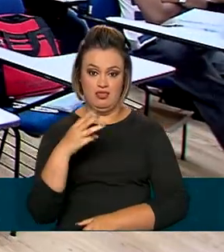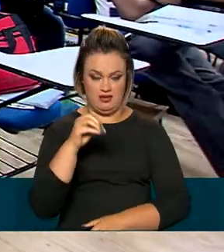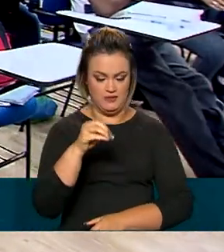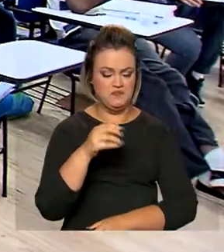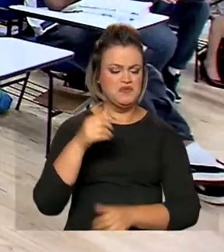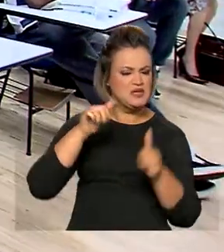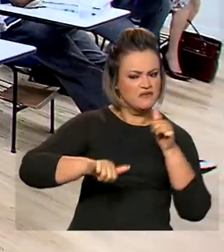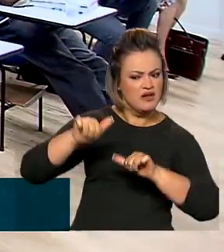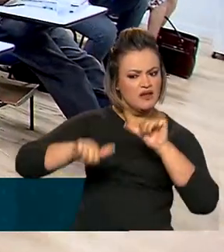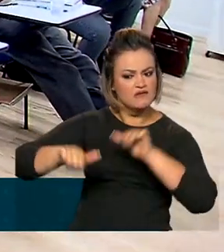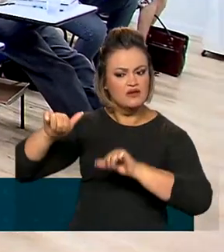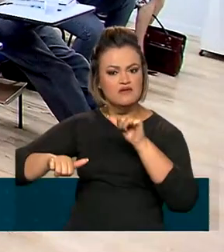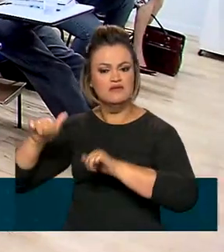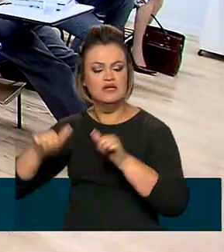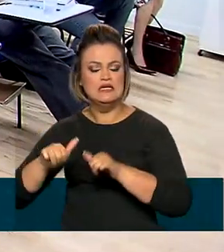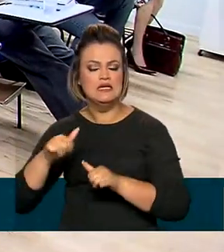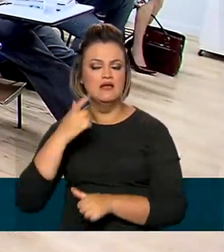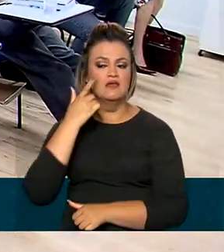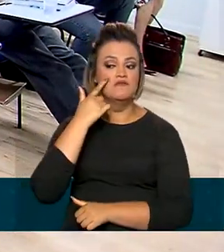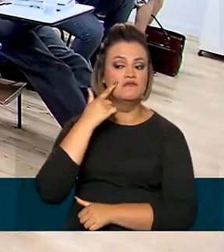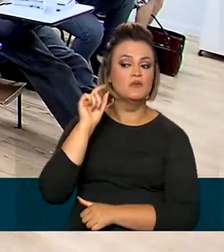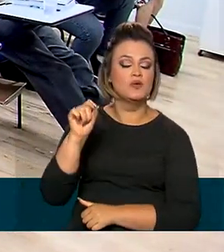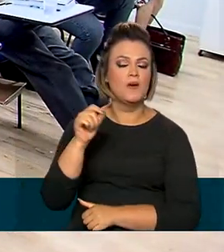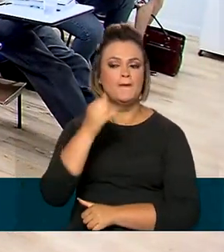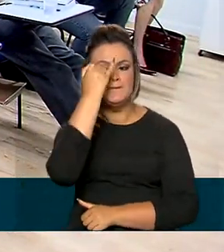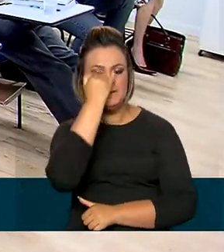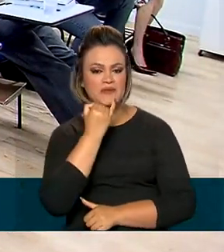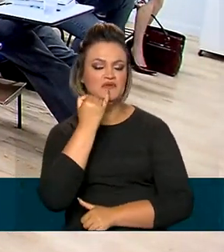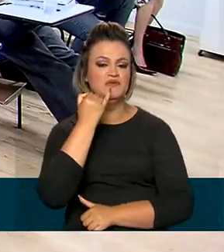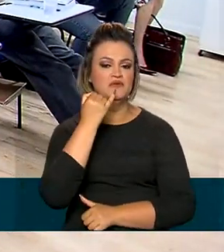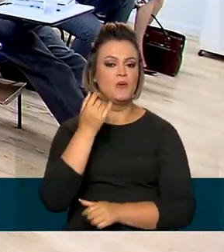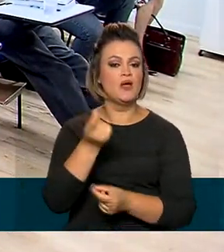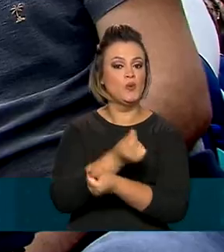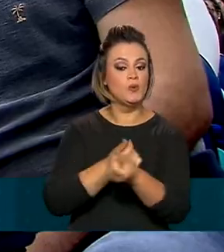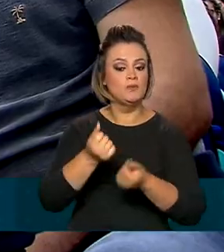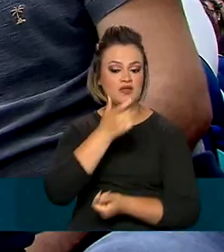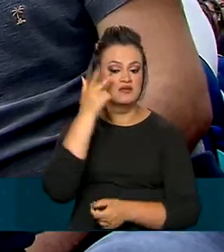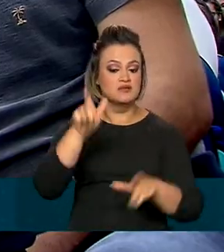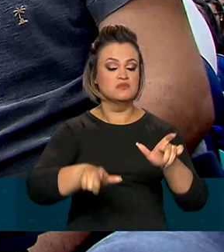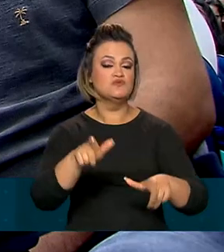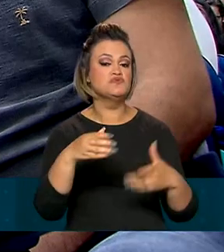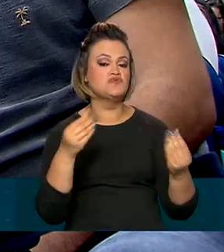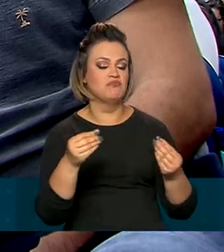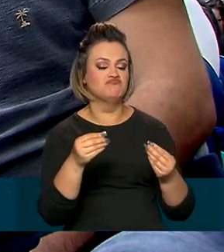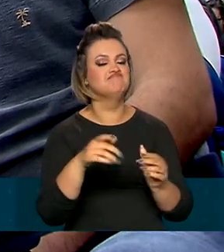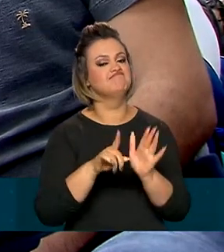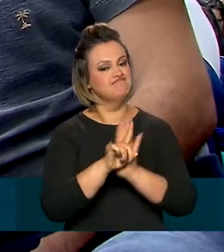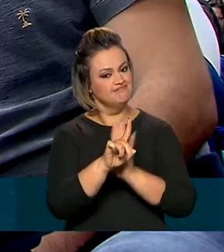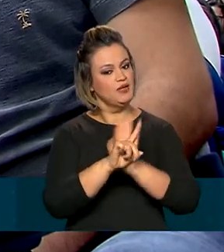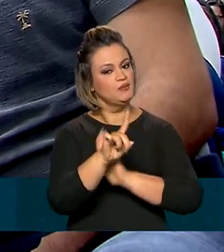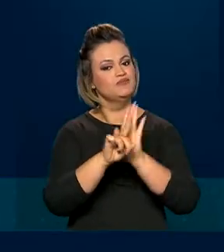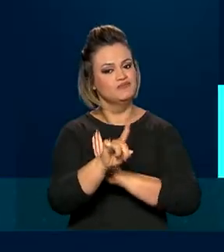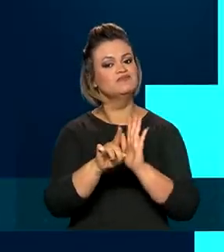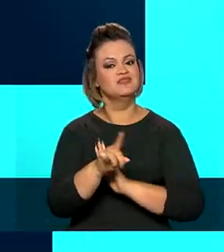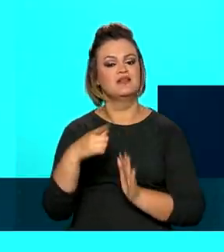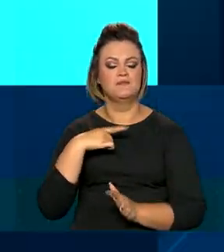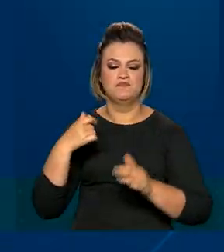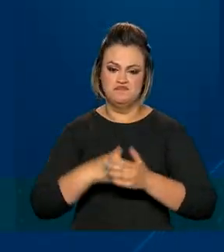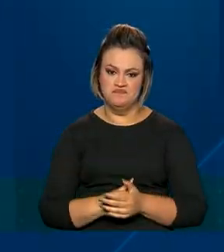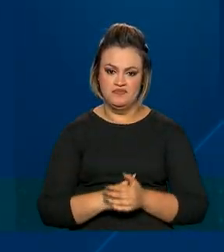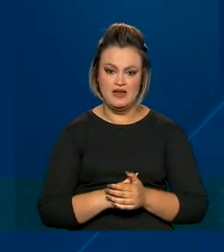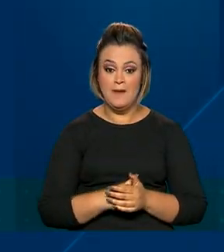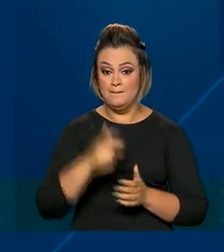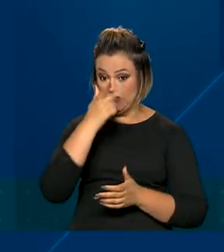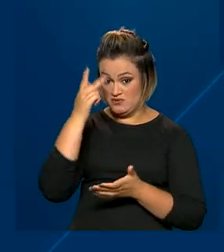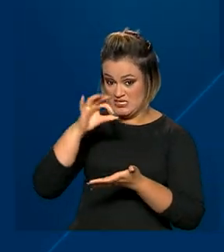resultados das provas, o Enad também traça o perfil socioeconômico por meio do questionário do estudante. Do total